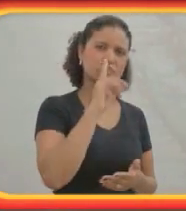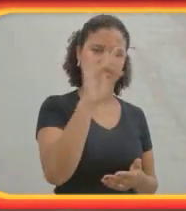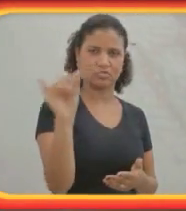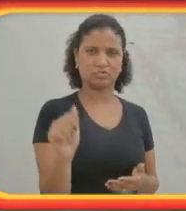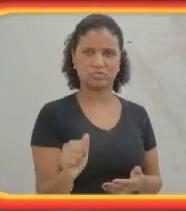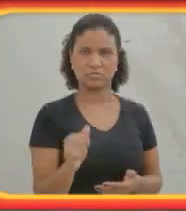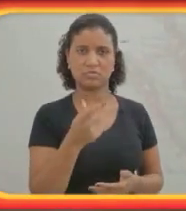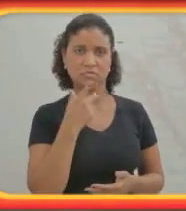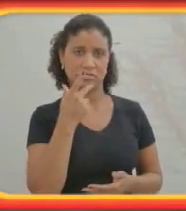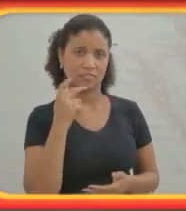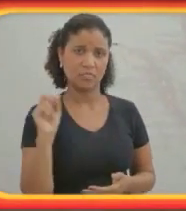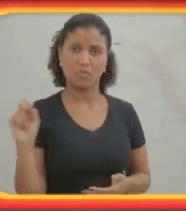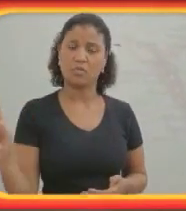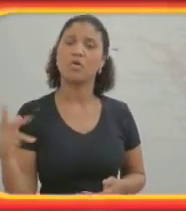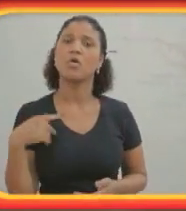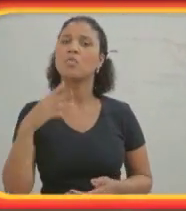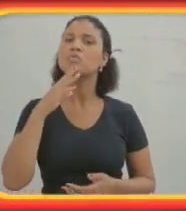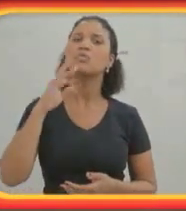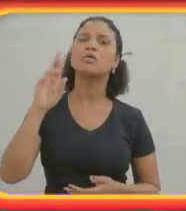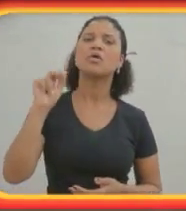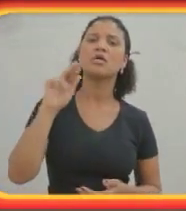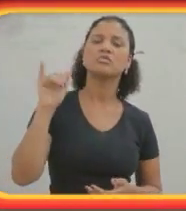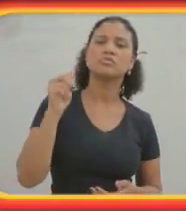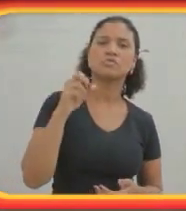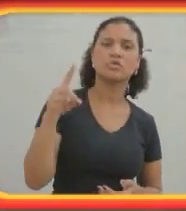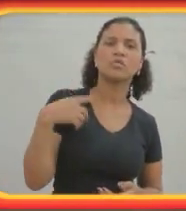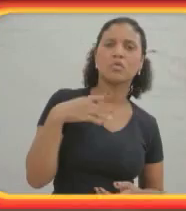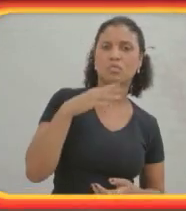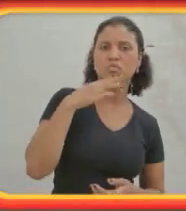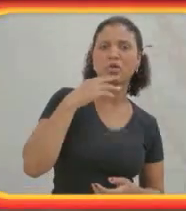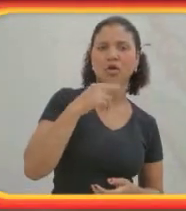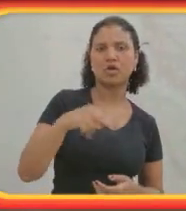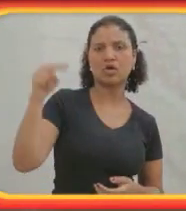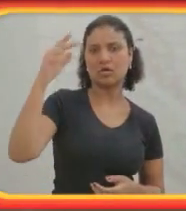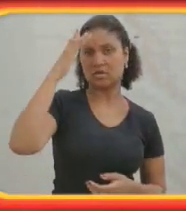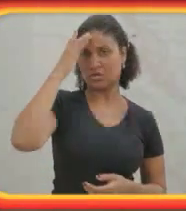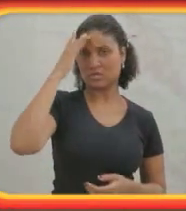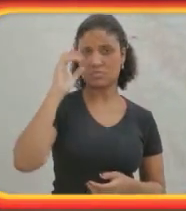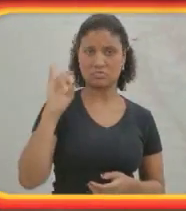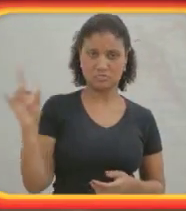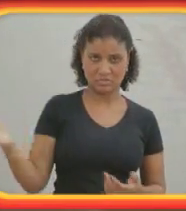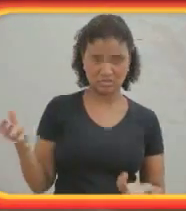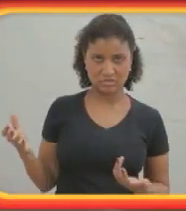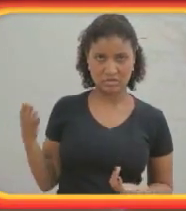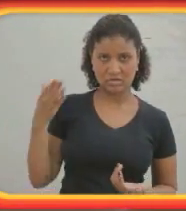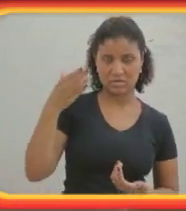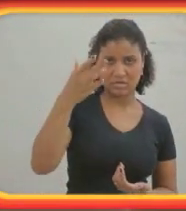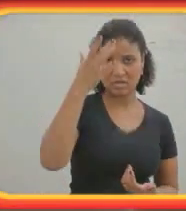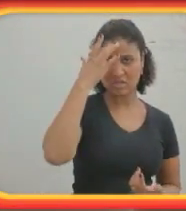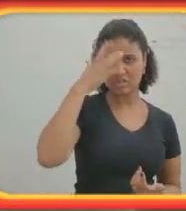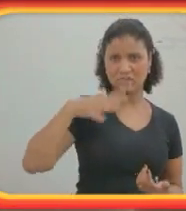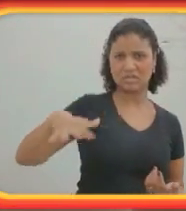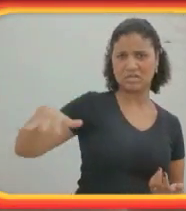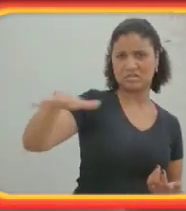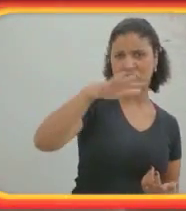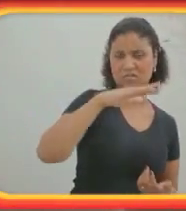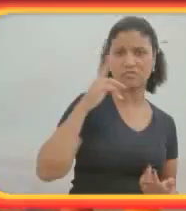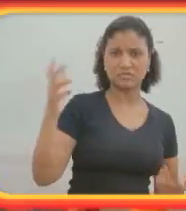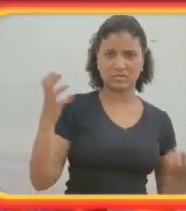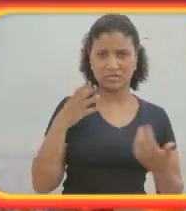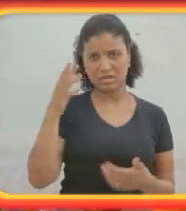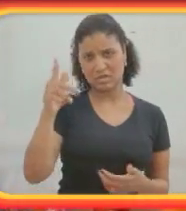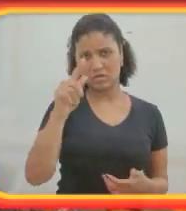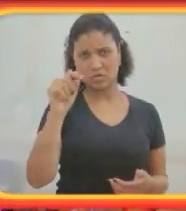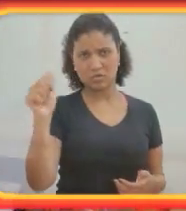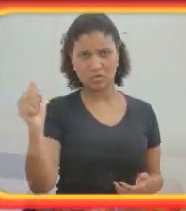dia disse, ok, eu conheço o Rajastão, conheço o norte da Índia, mas você quer ir pela Índia inteira, você quer ir também a Goa,